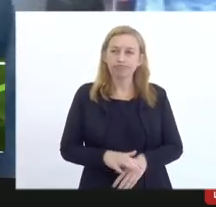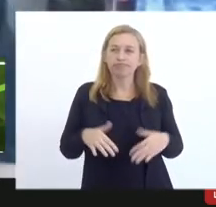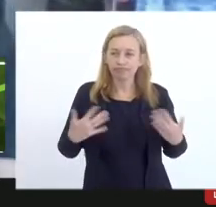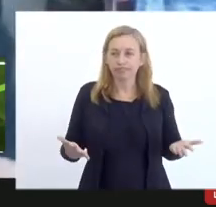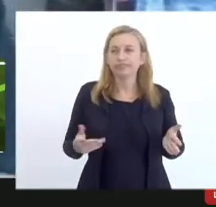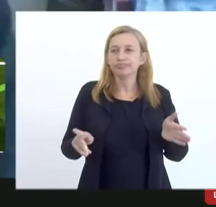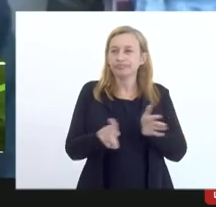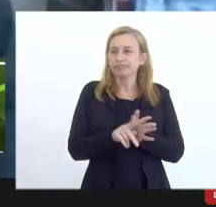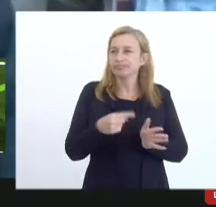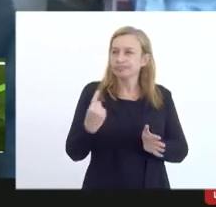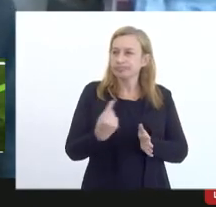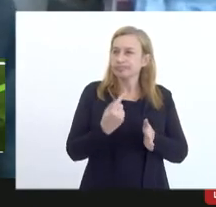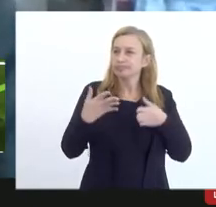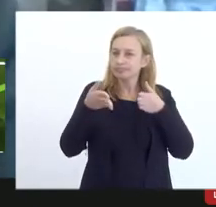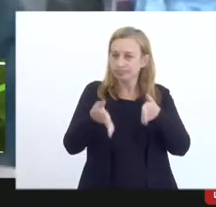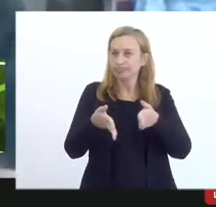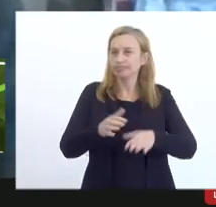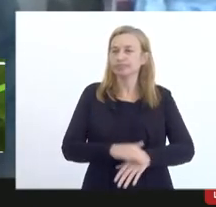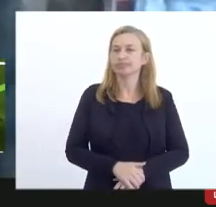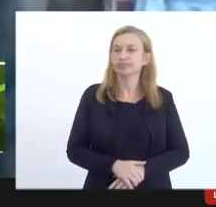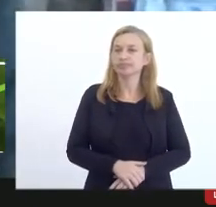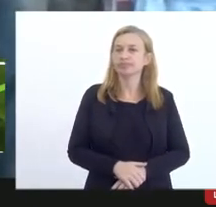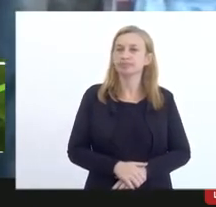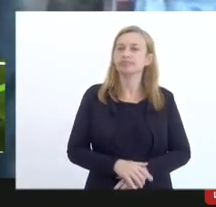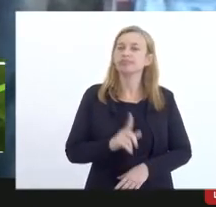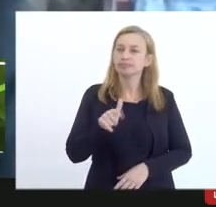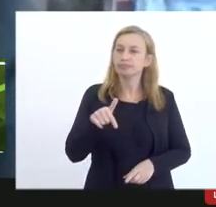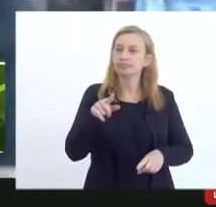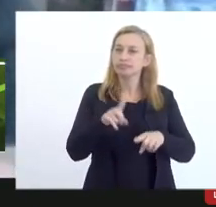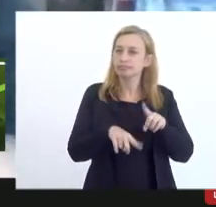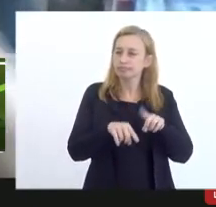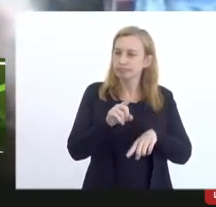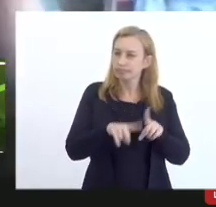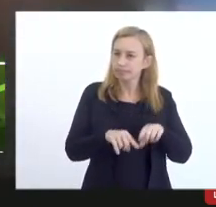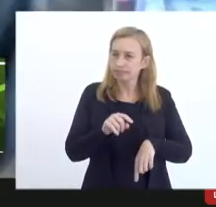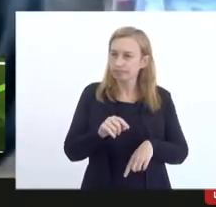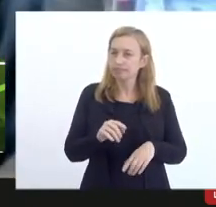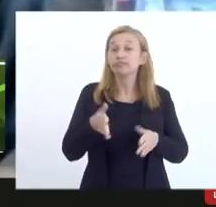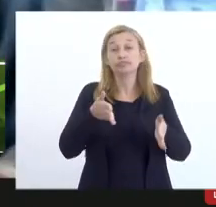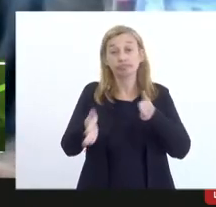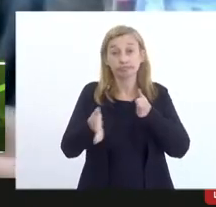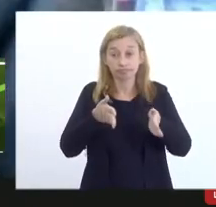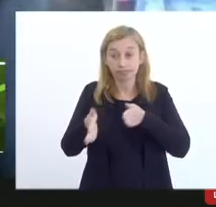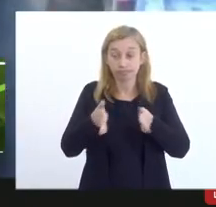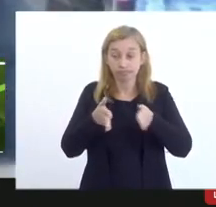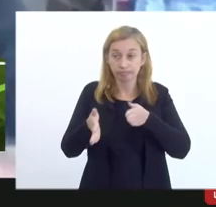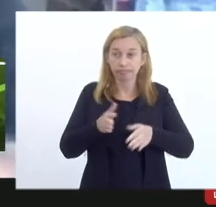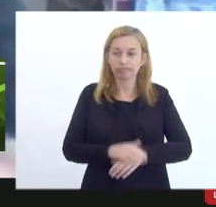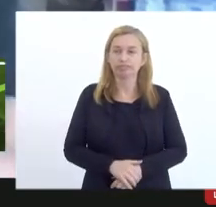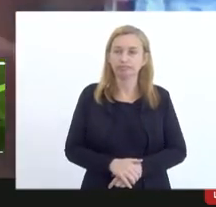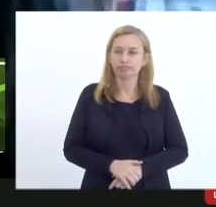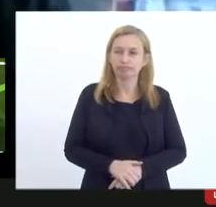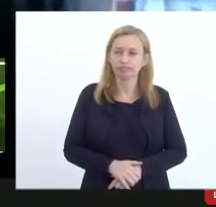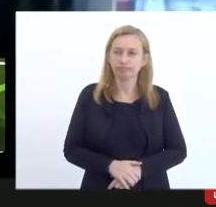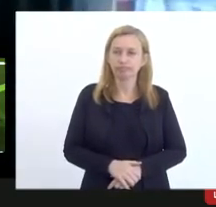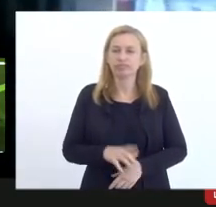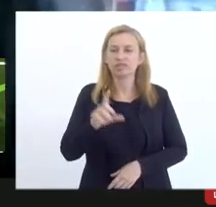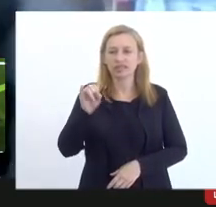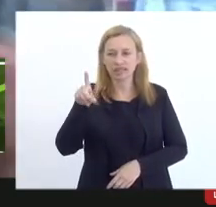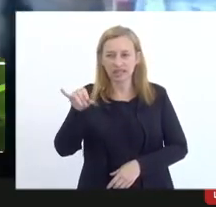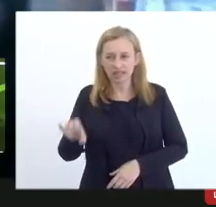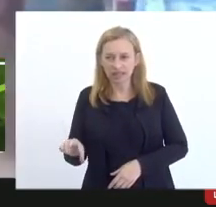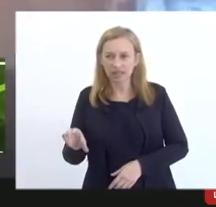o projeto tem que estar centrado nisso. É o objeto, é um prazo, é o Salic,